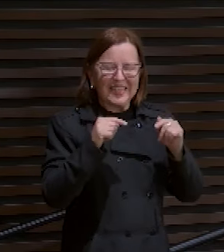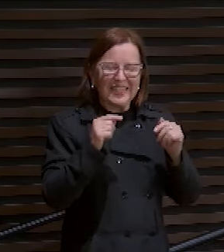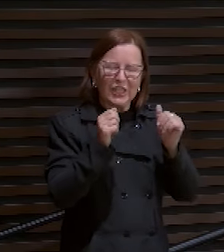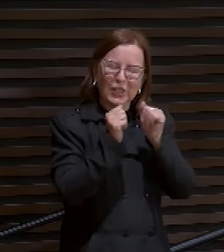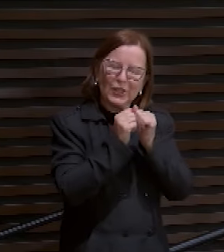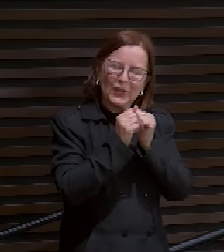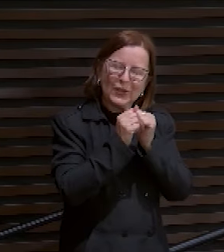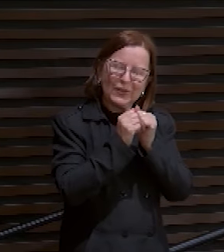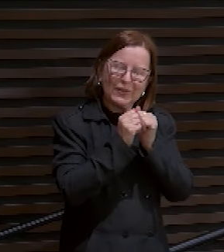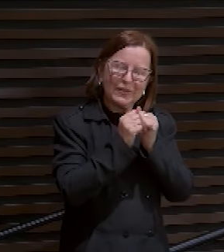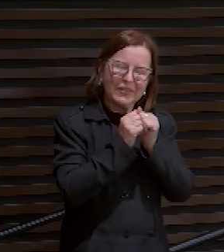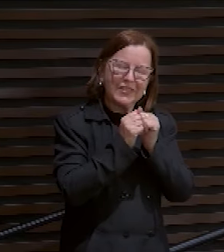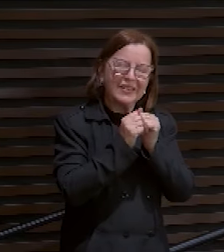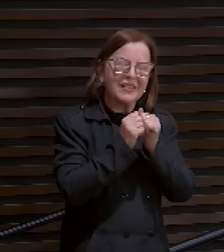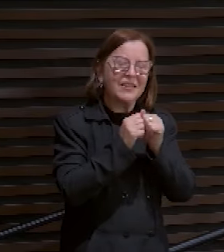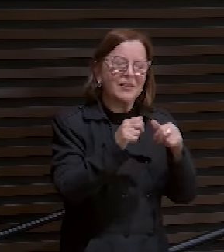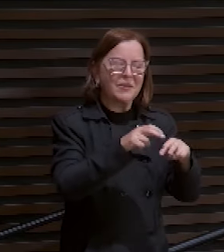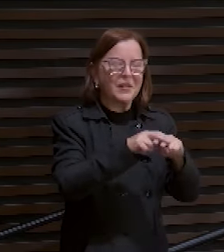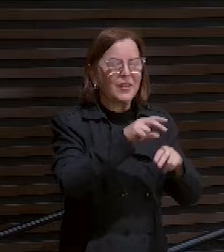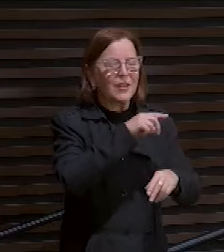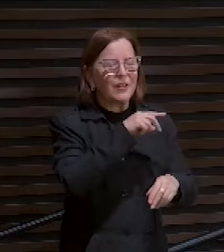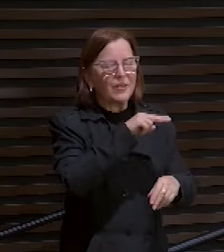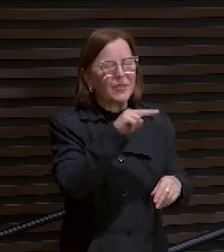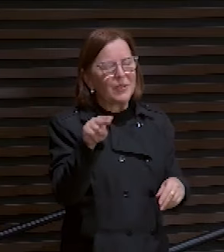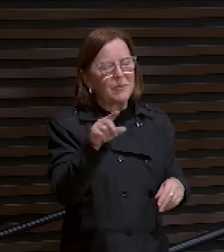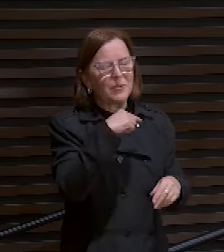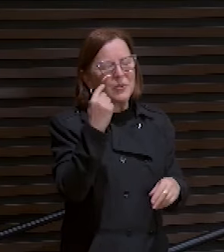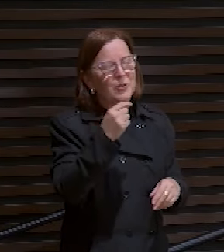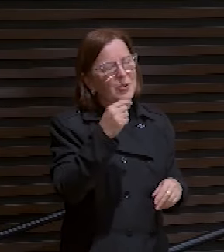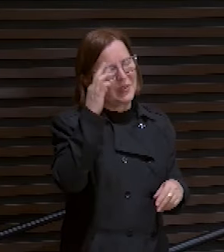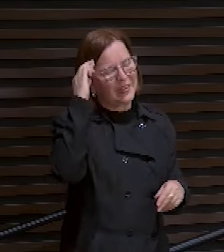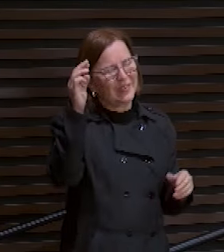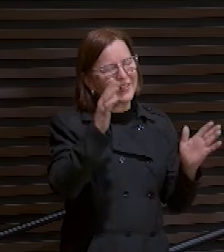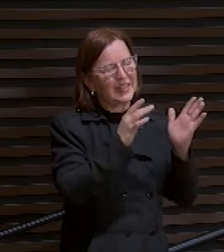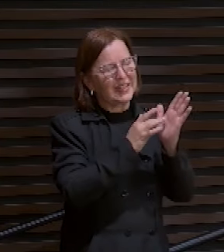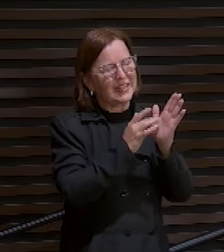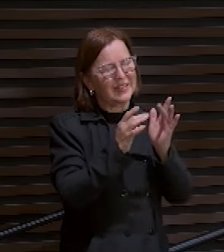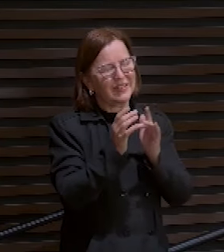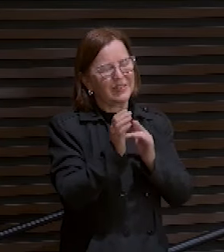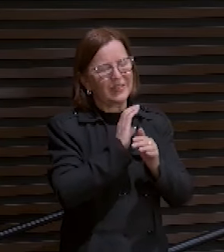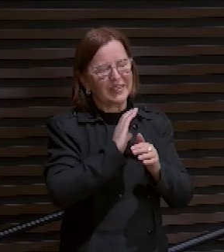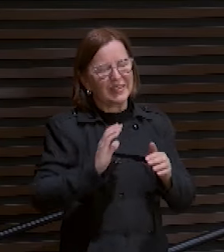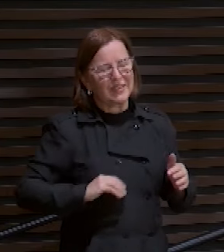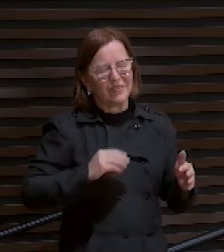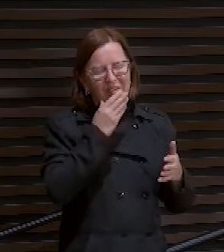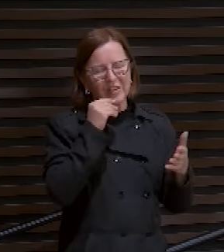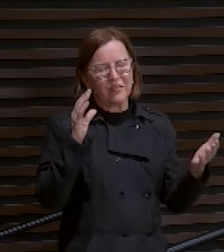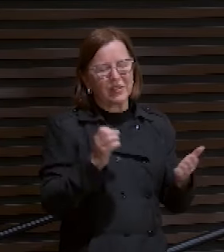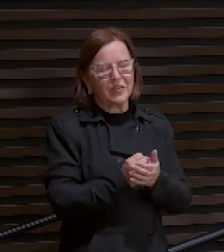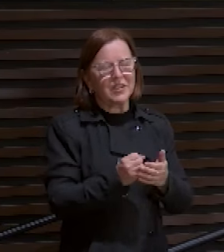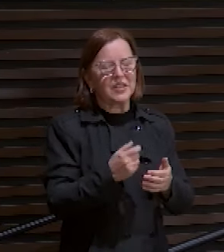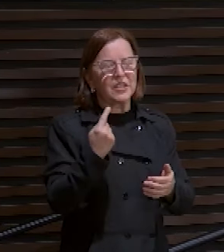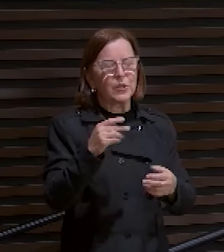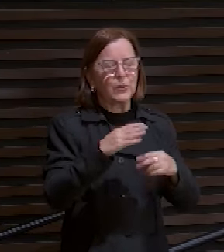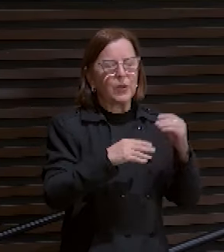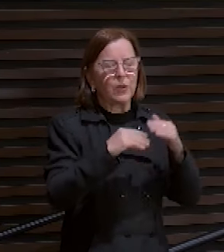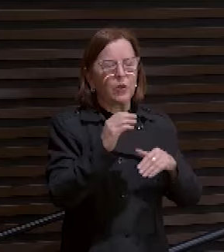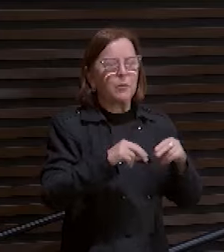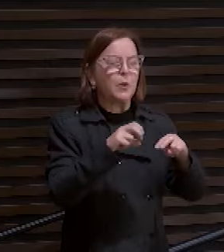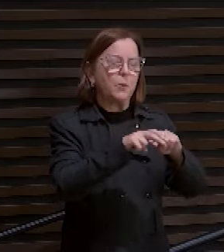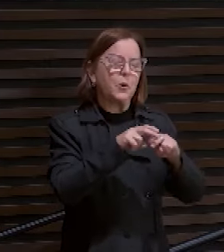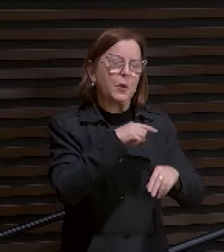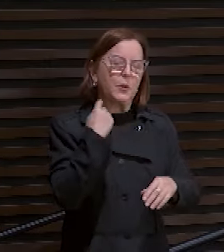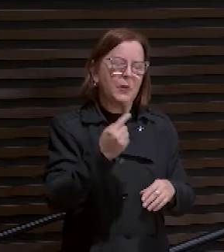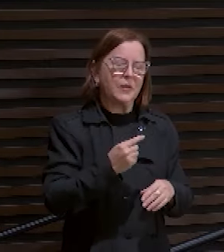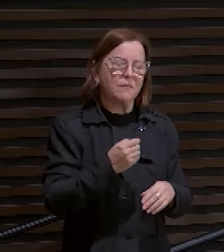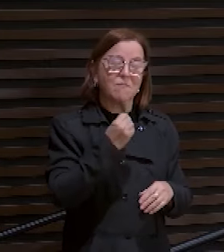reunidos em torno do nome. Do nosso Senhor e Salvador Jesus Cristo. E da obra que ele fez por nós. E pai,